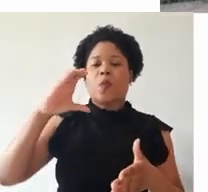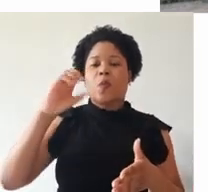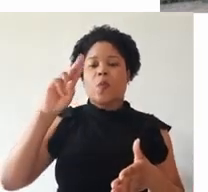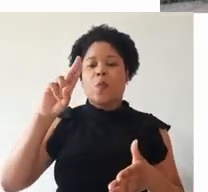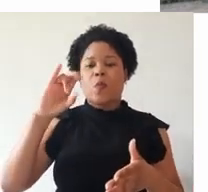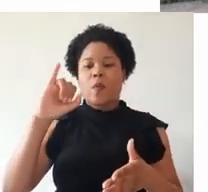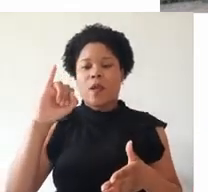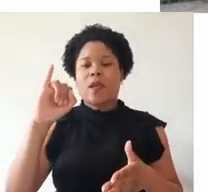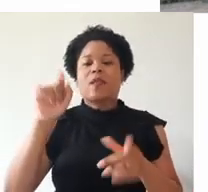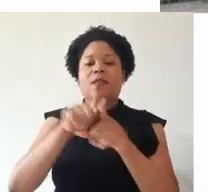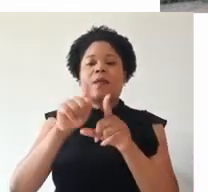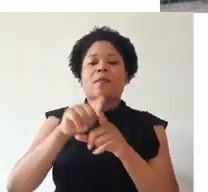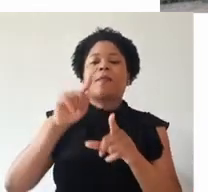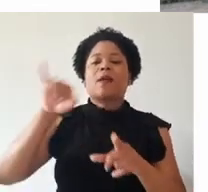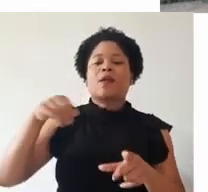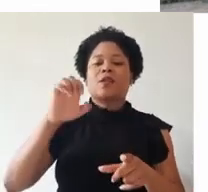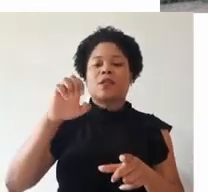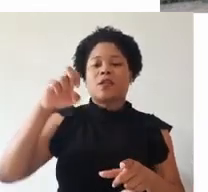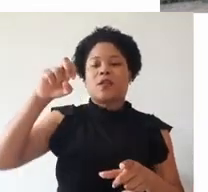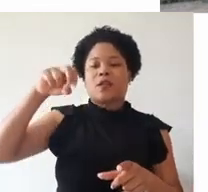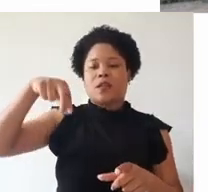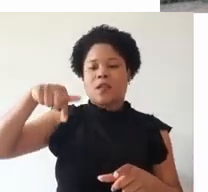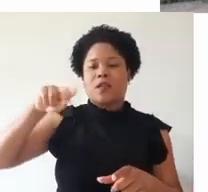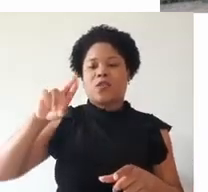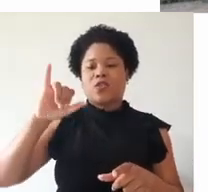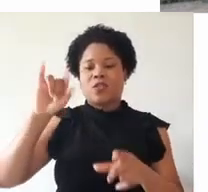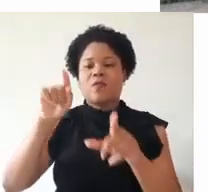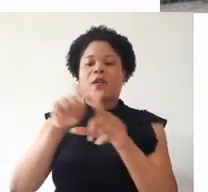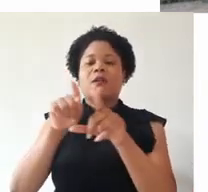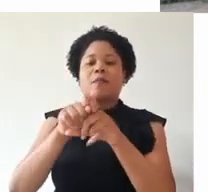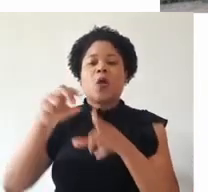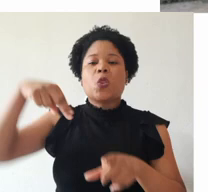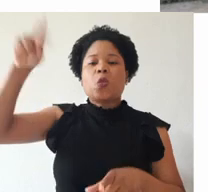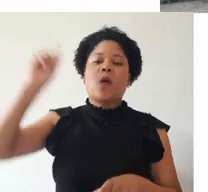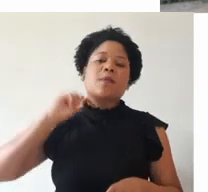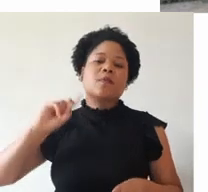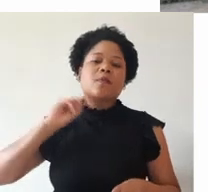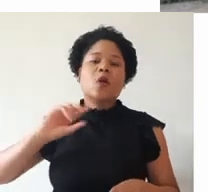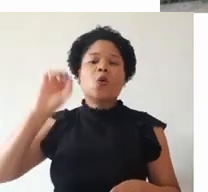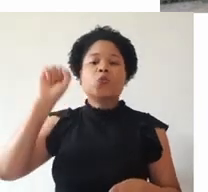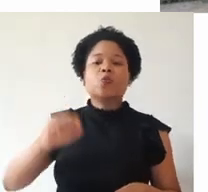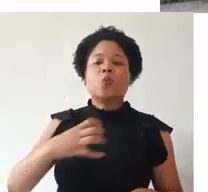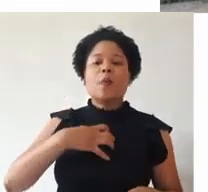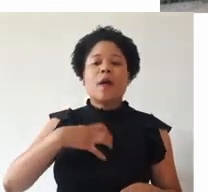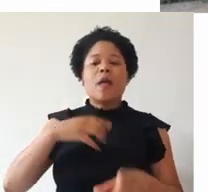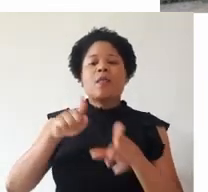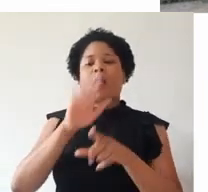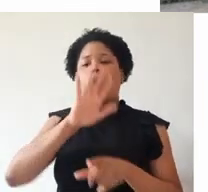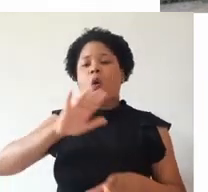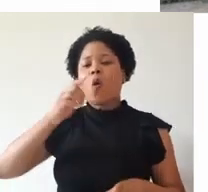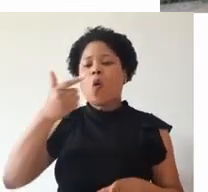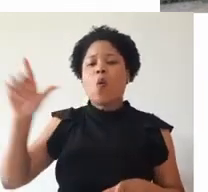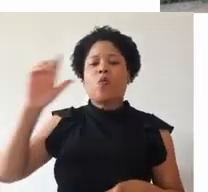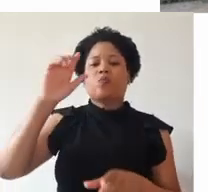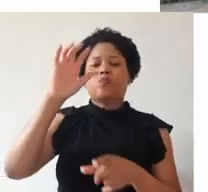Jequitionha, além do norte de Minas Gerais, sul da Bahia e outras regiões do estado.